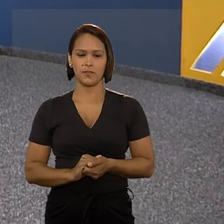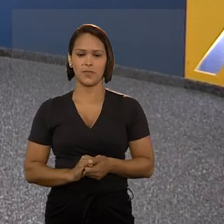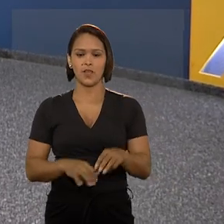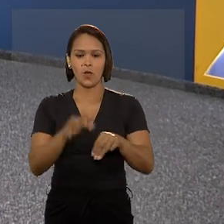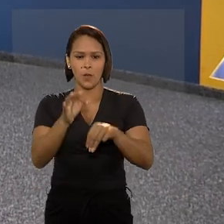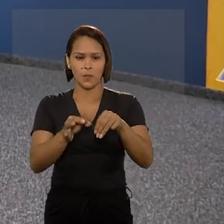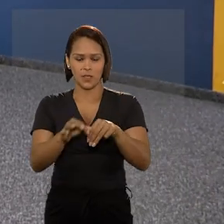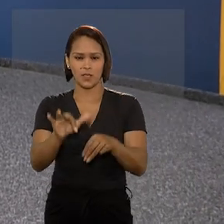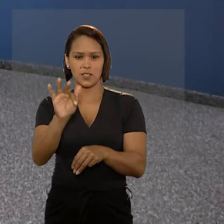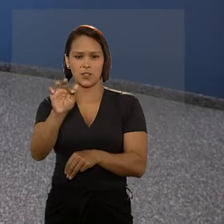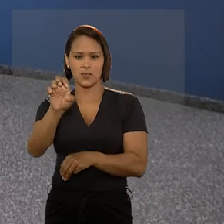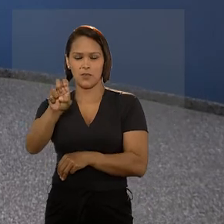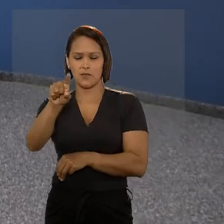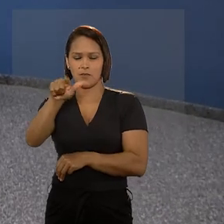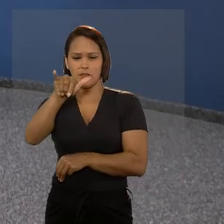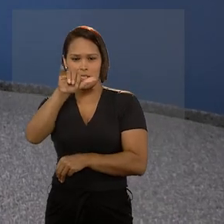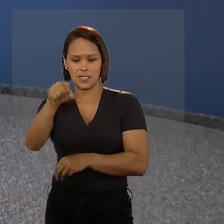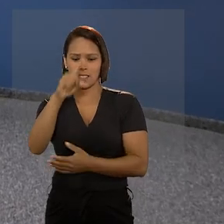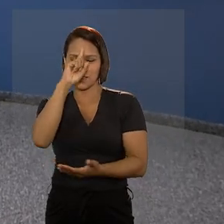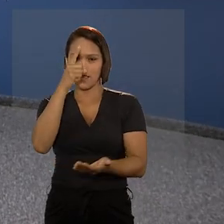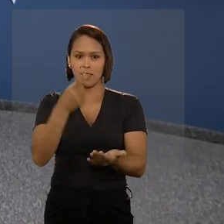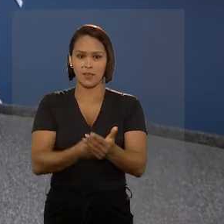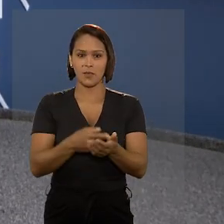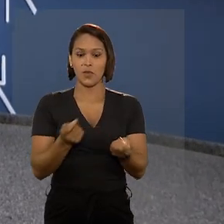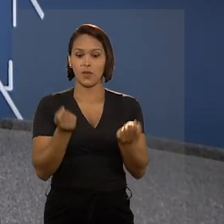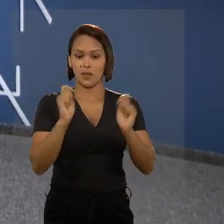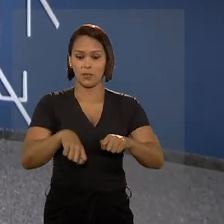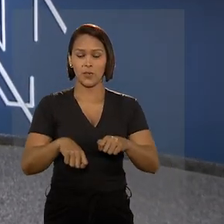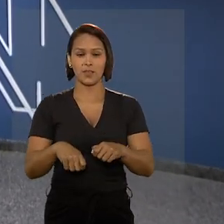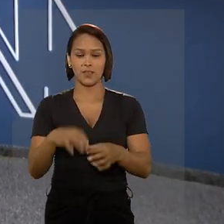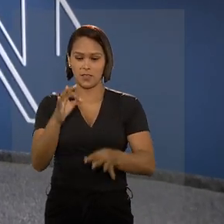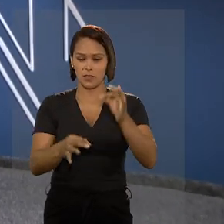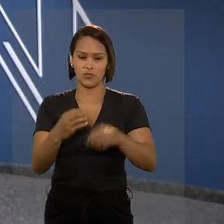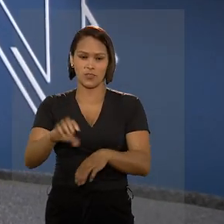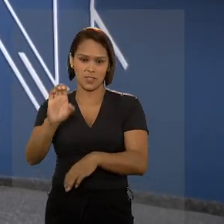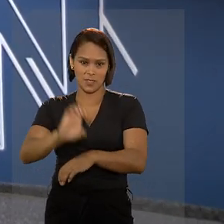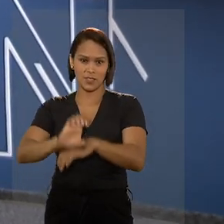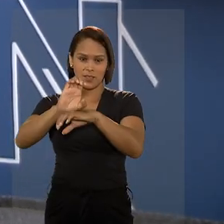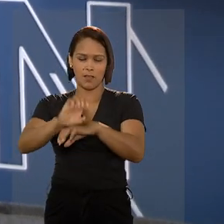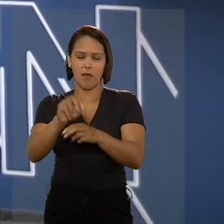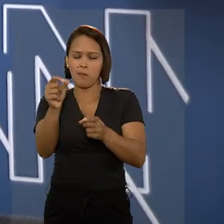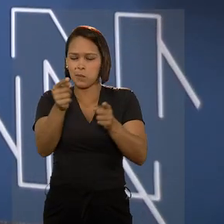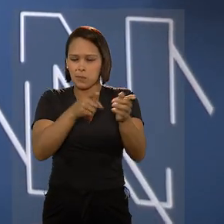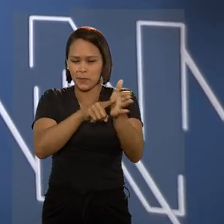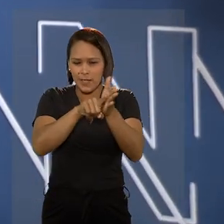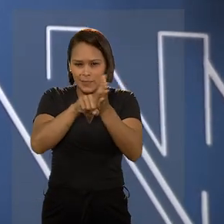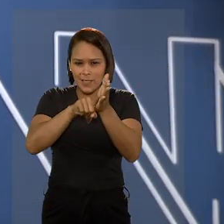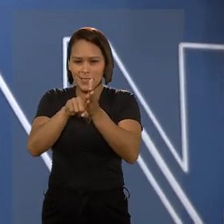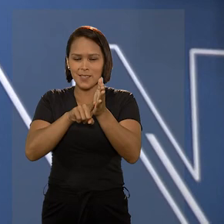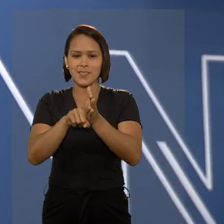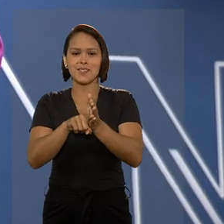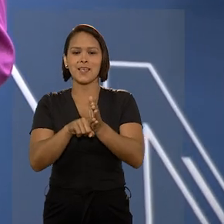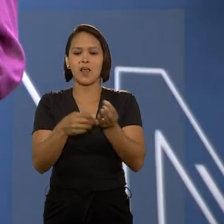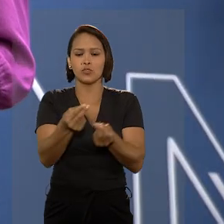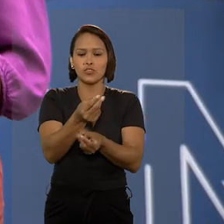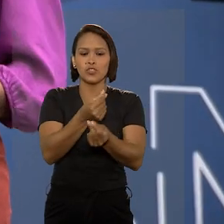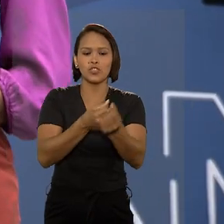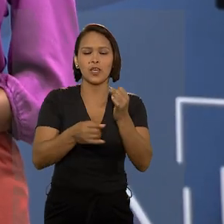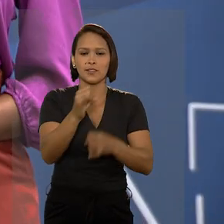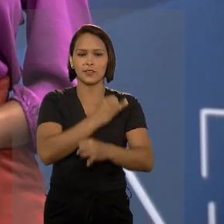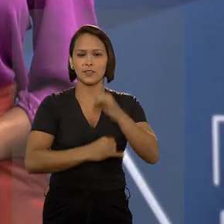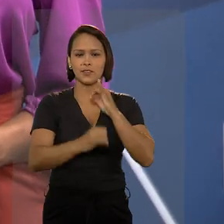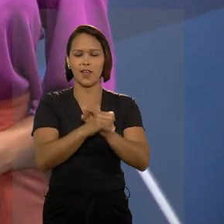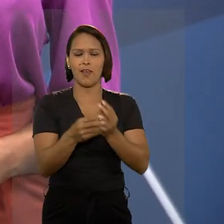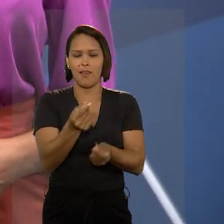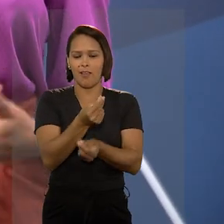O ministro Félix Fischer determinou que a competência da Justiça Estadual analisar o uso de criptomoedas para